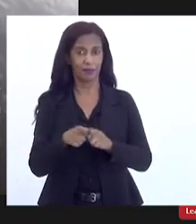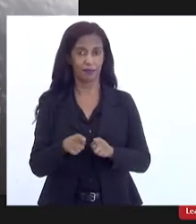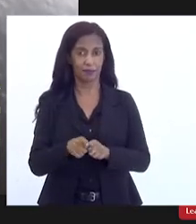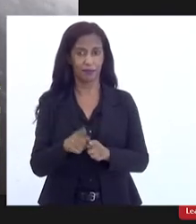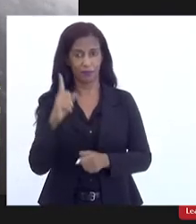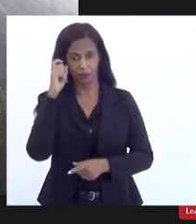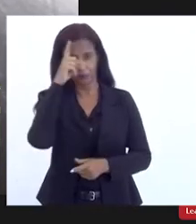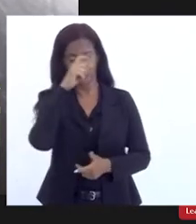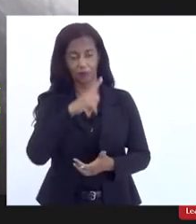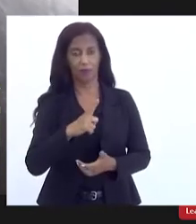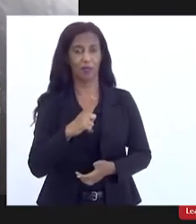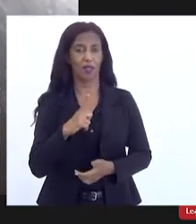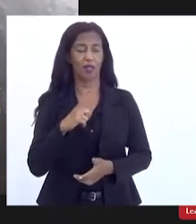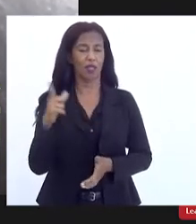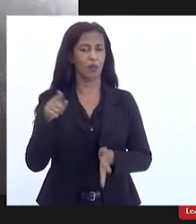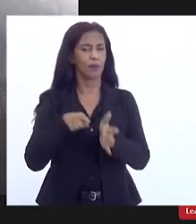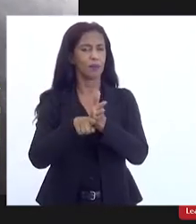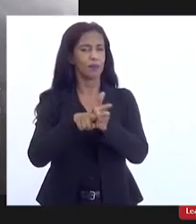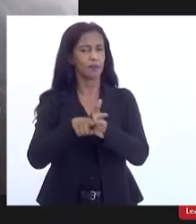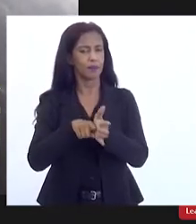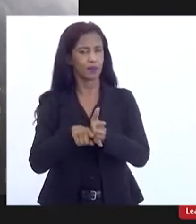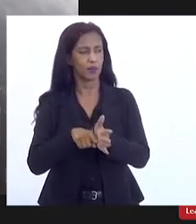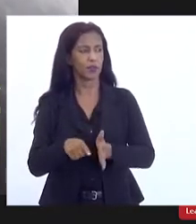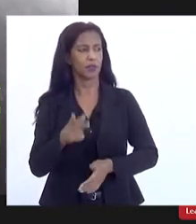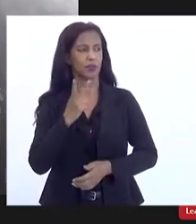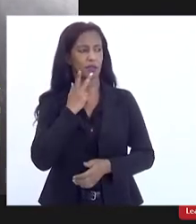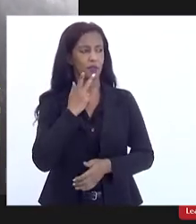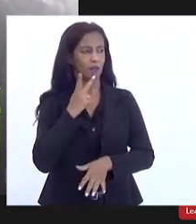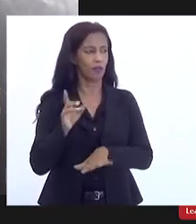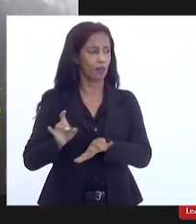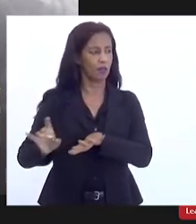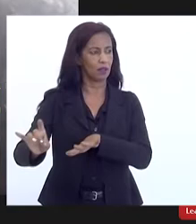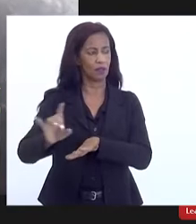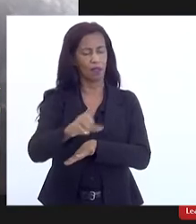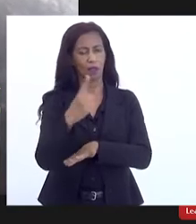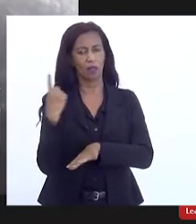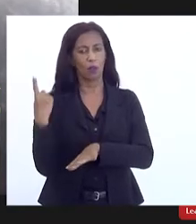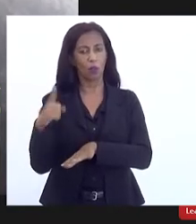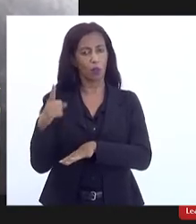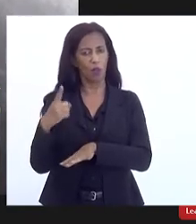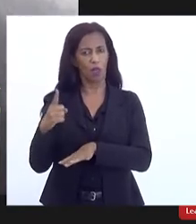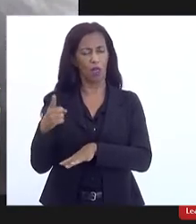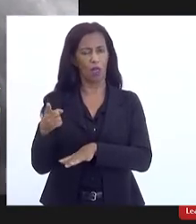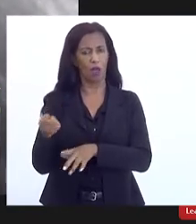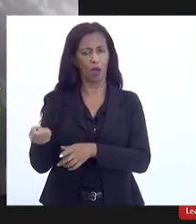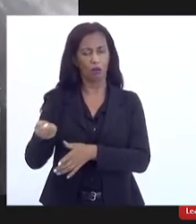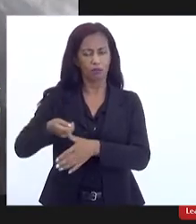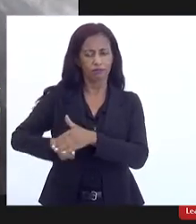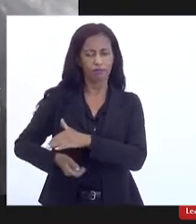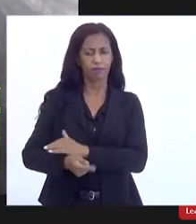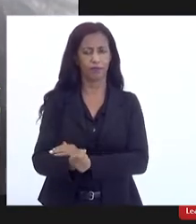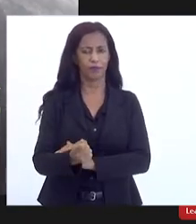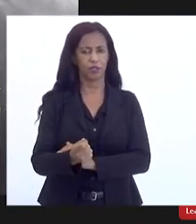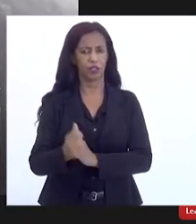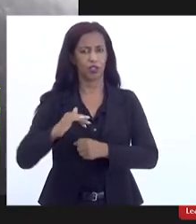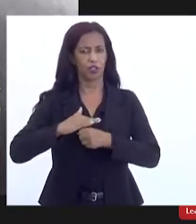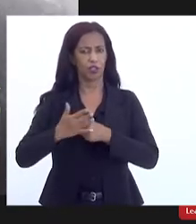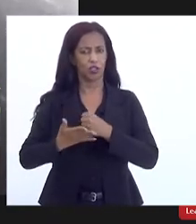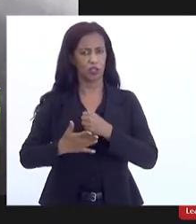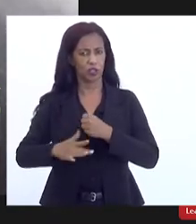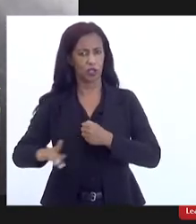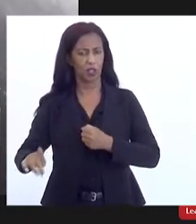tem uma pesquisa que diz que cada real investido em saneamento ele